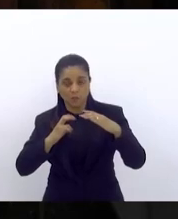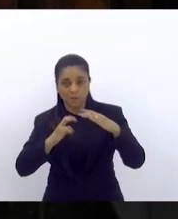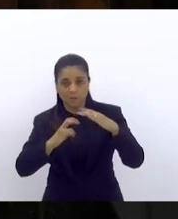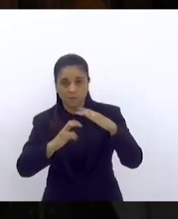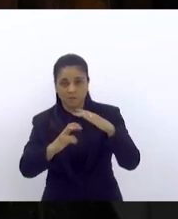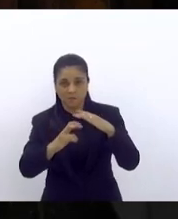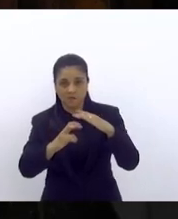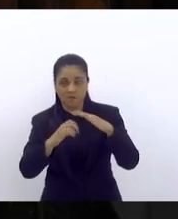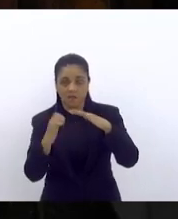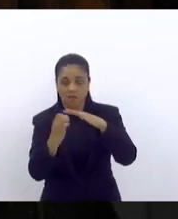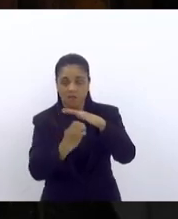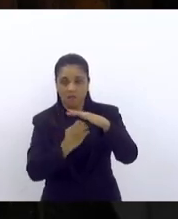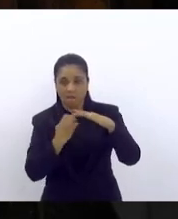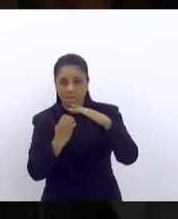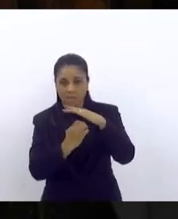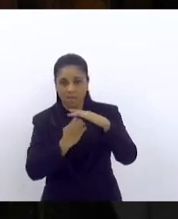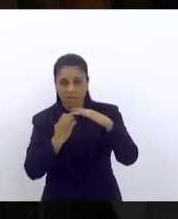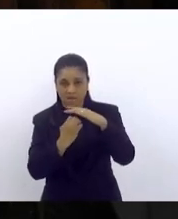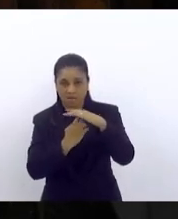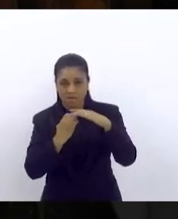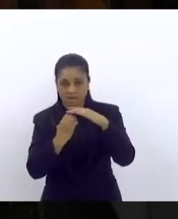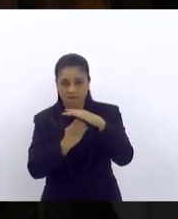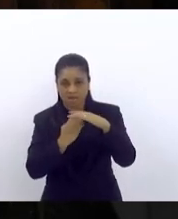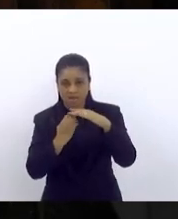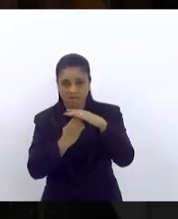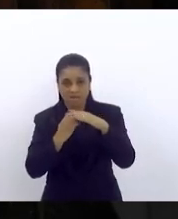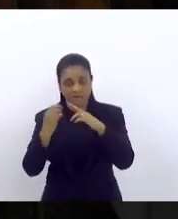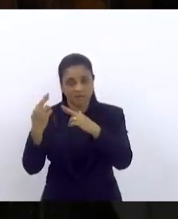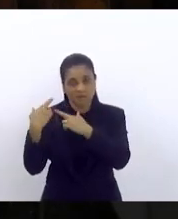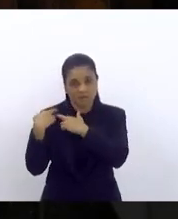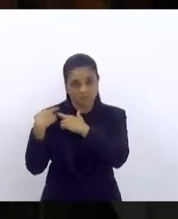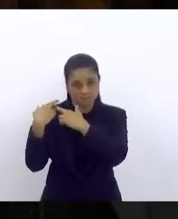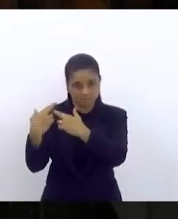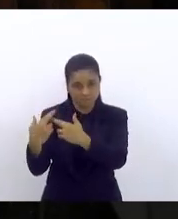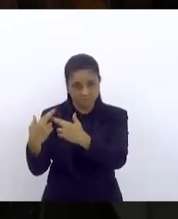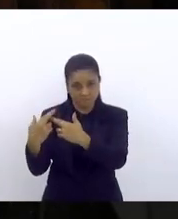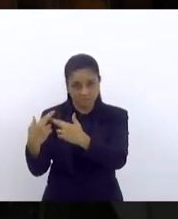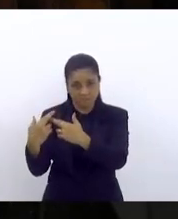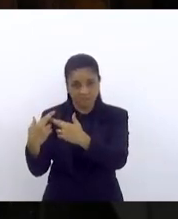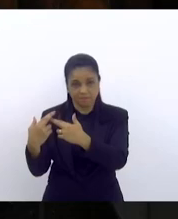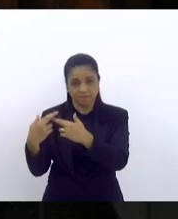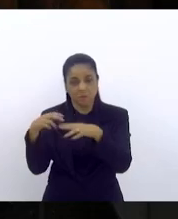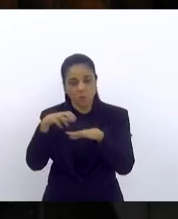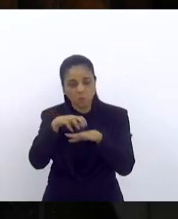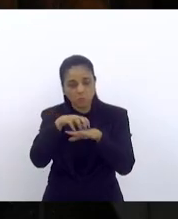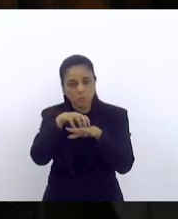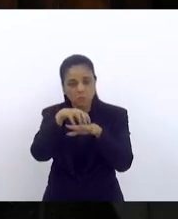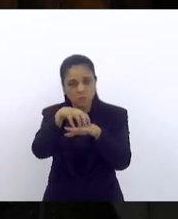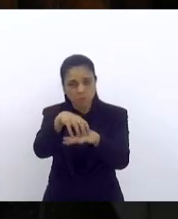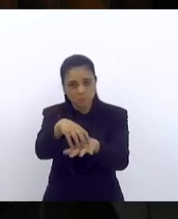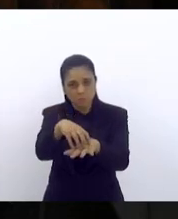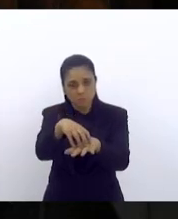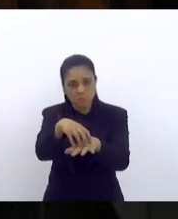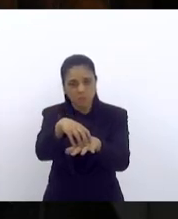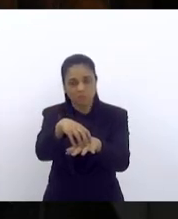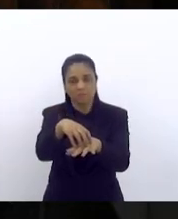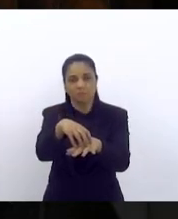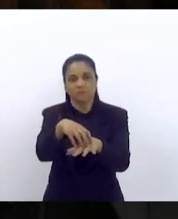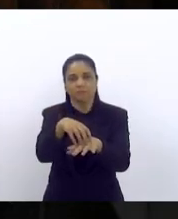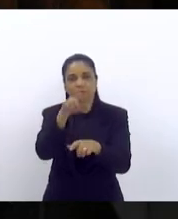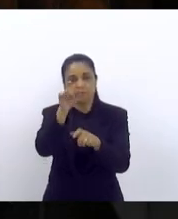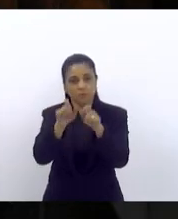concessionária responsável pelos transportes de passageiros